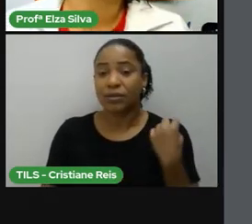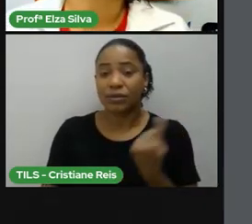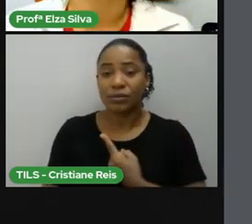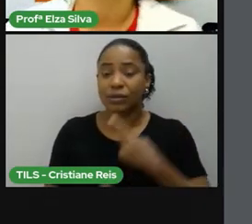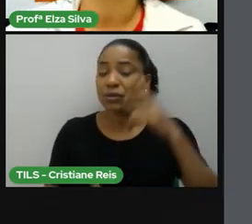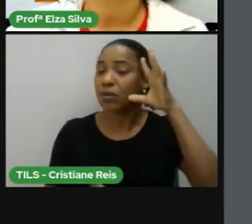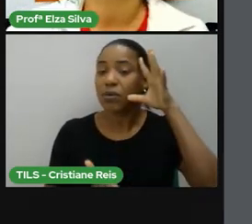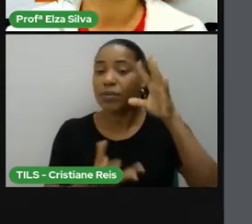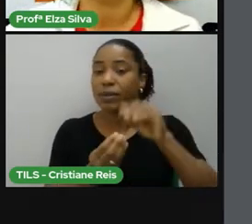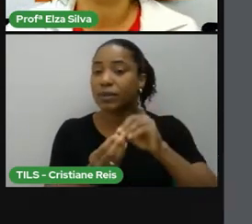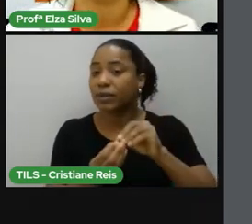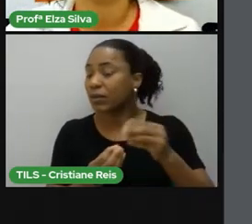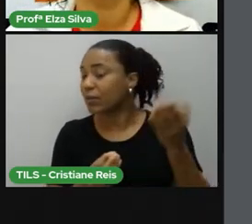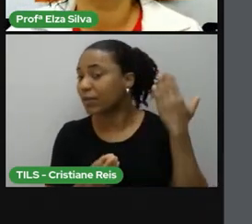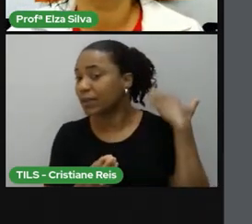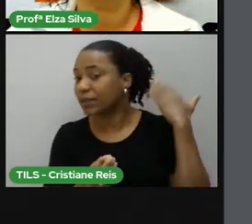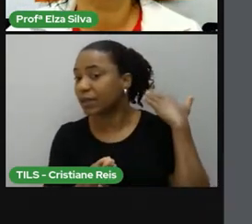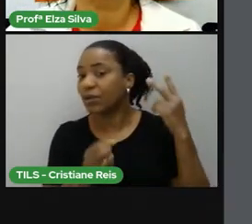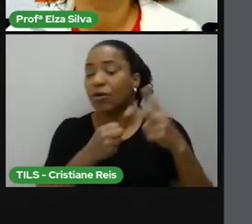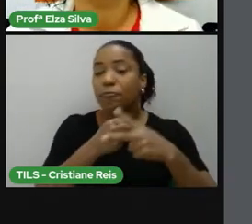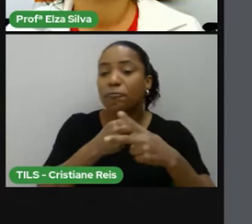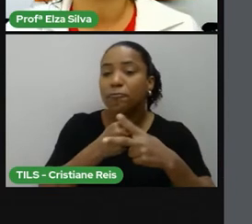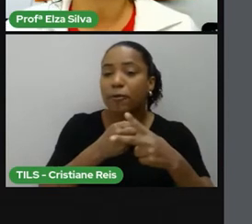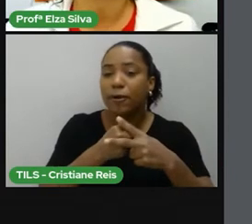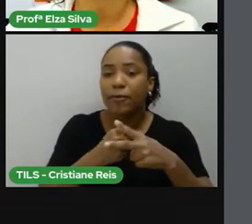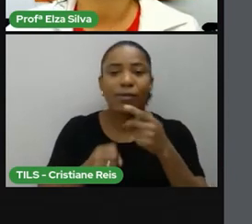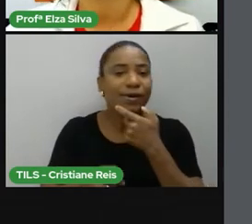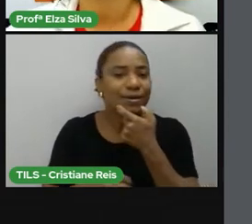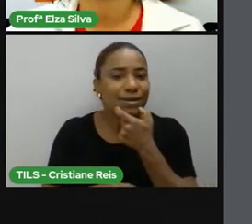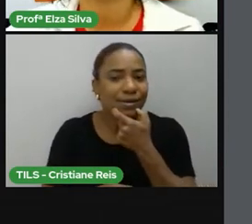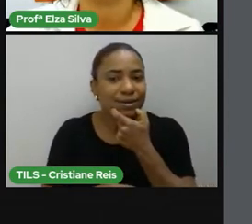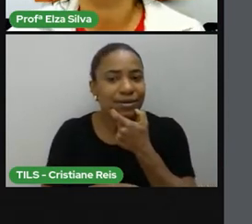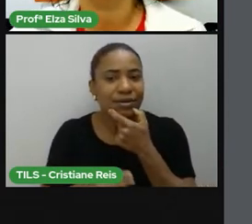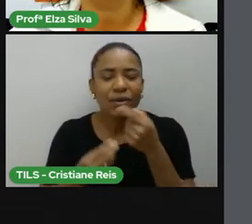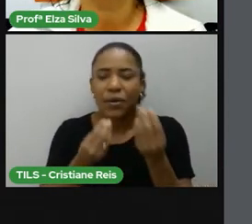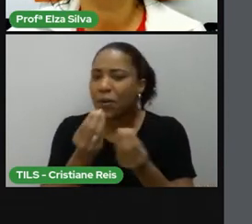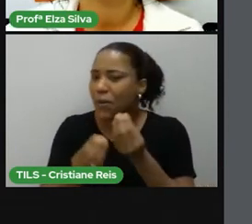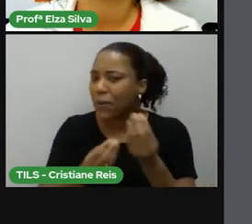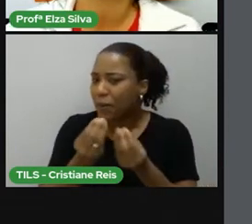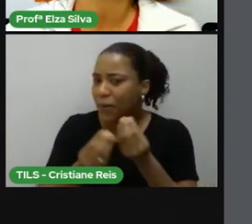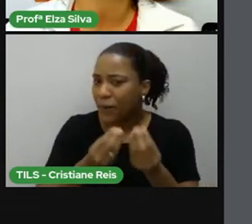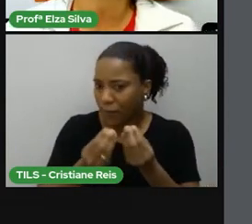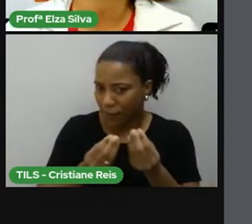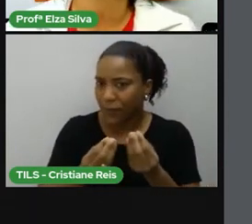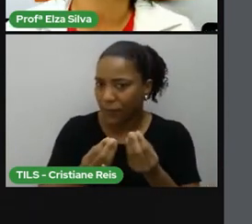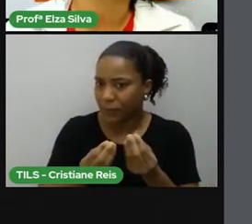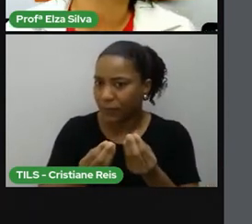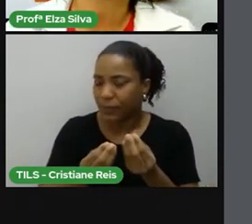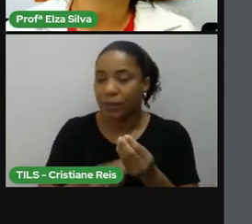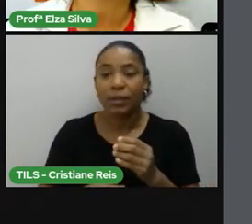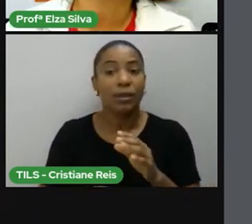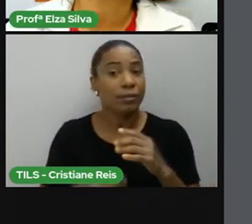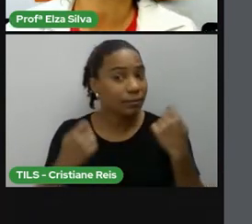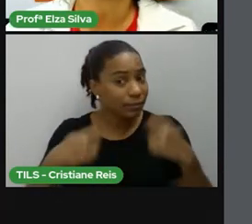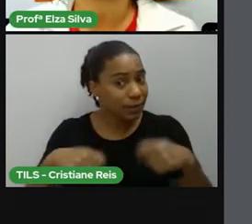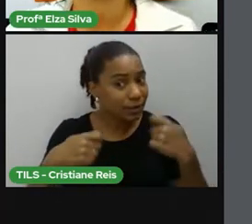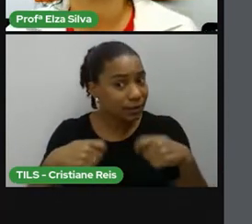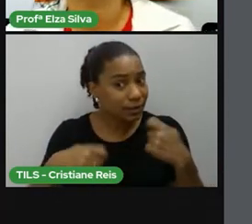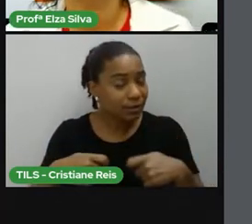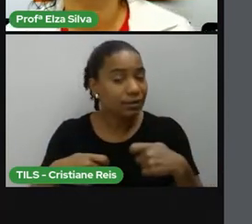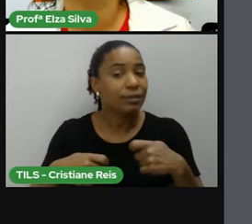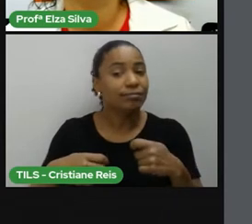passado dos verbos em inglês, é importante sabermos que eles são divididos em duas